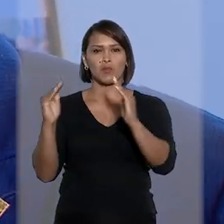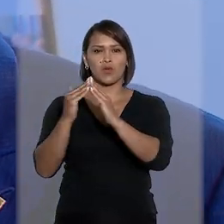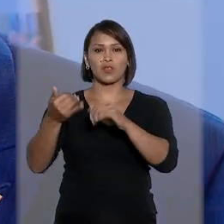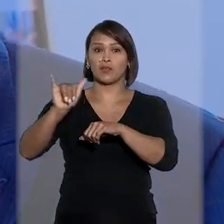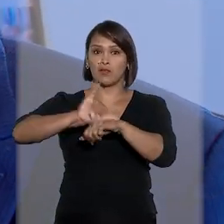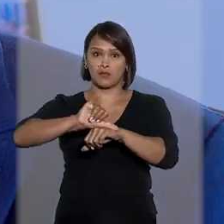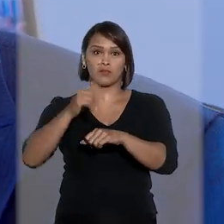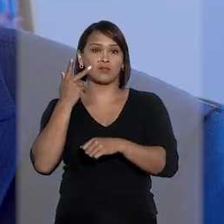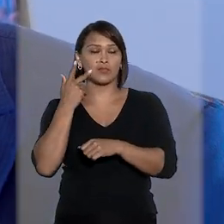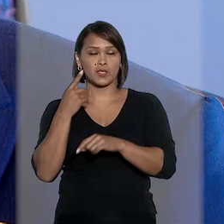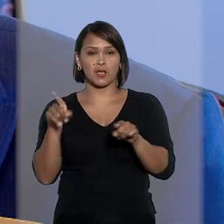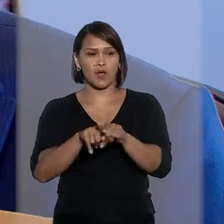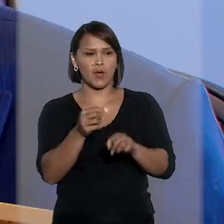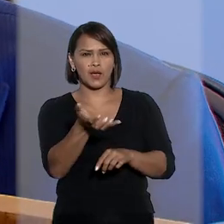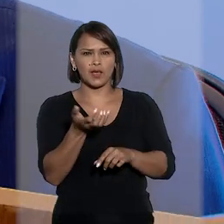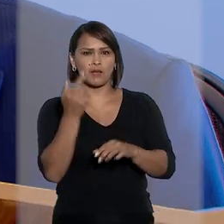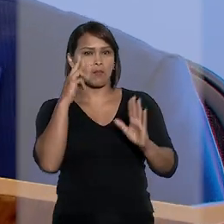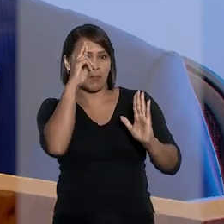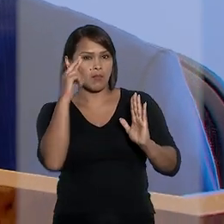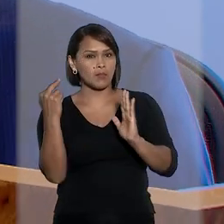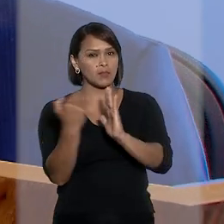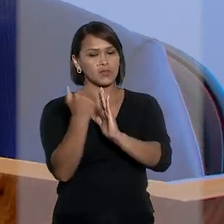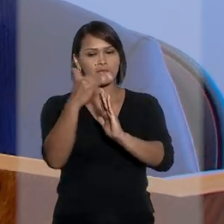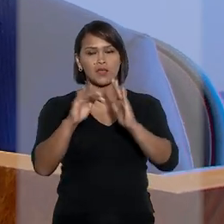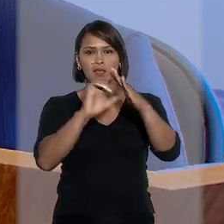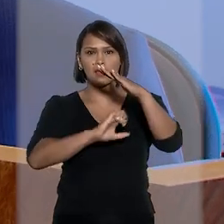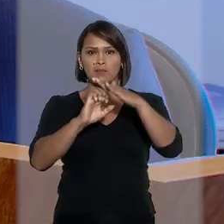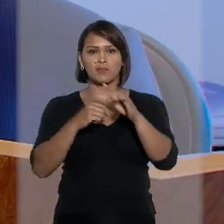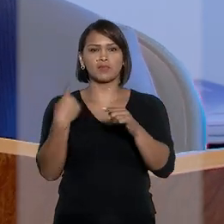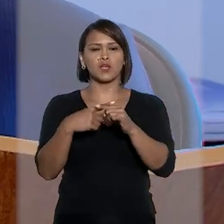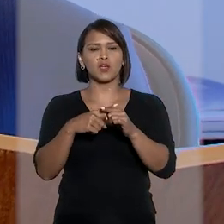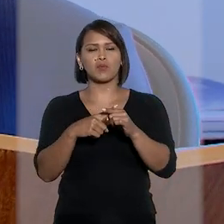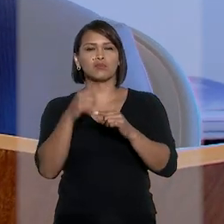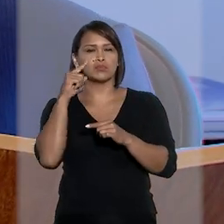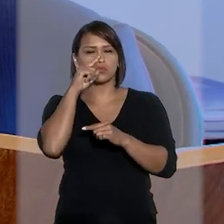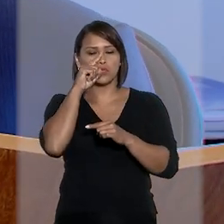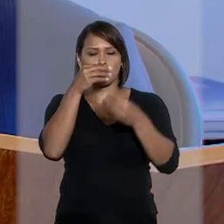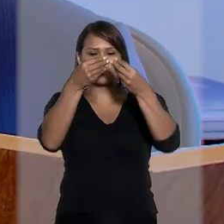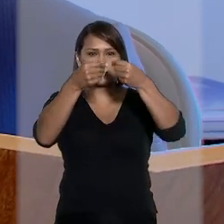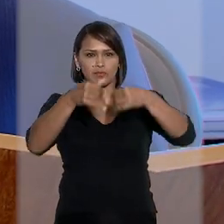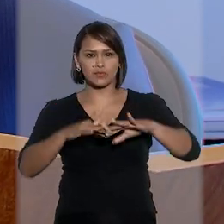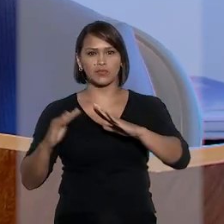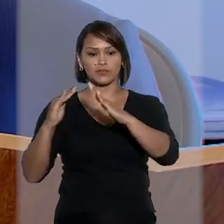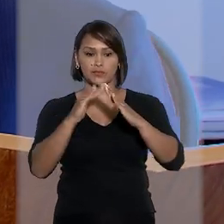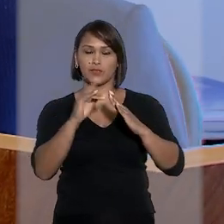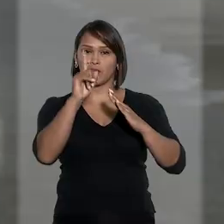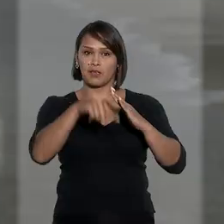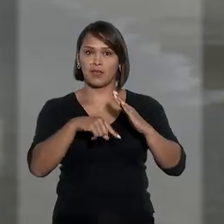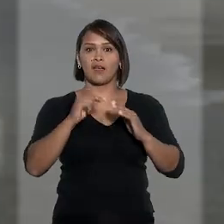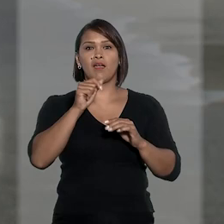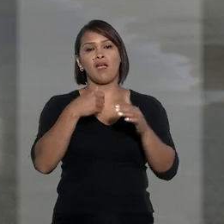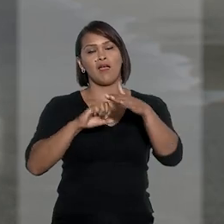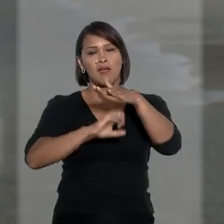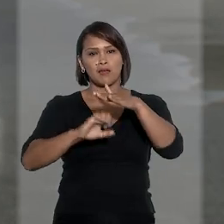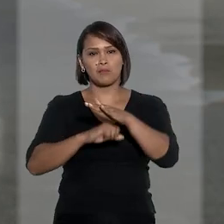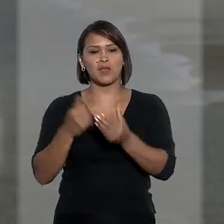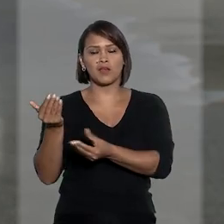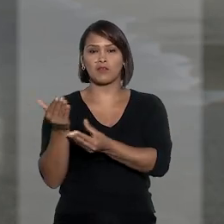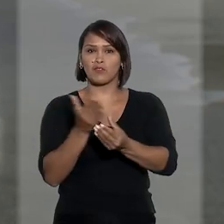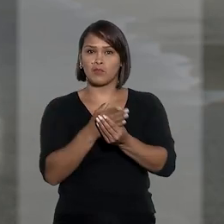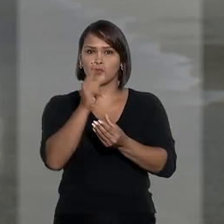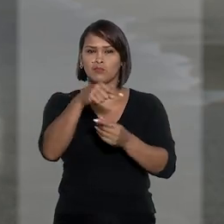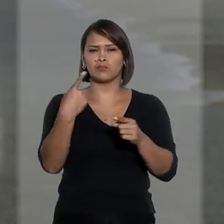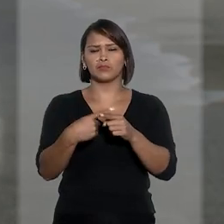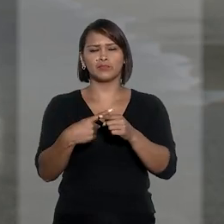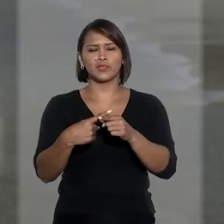moradores de Fortaleza que buscam responsabilizar a concessionária pelo risco de desabamento de sua casa. A concessionária foi